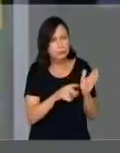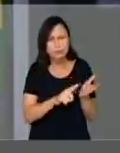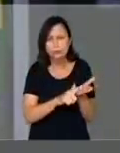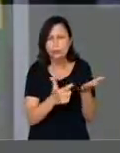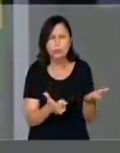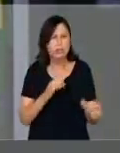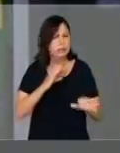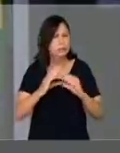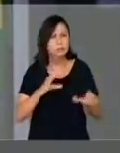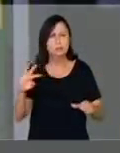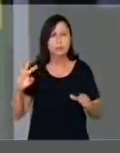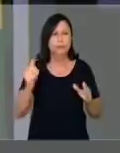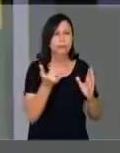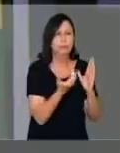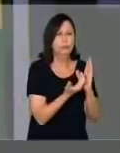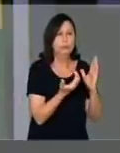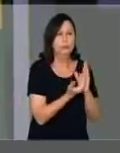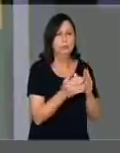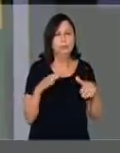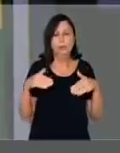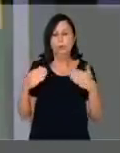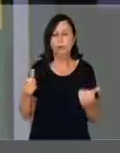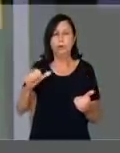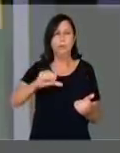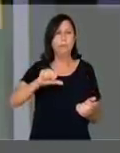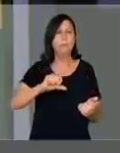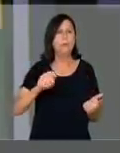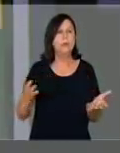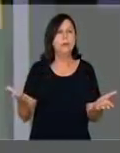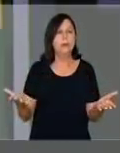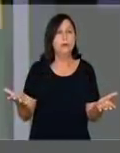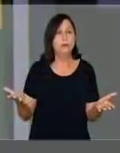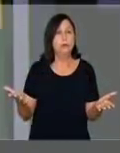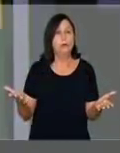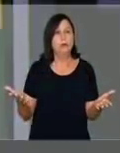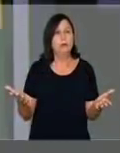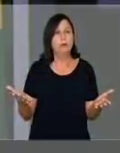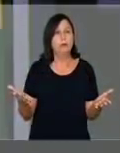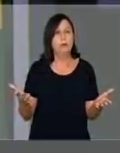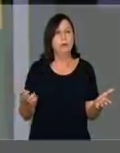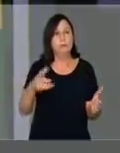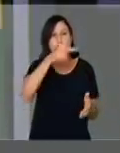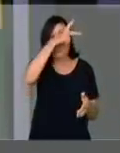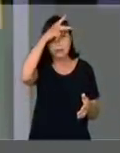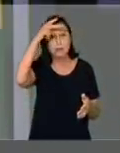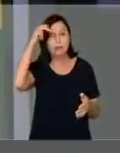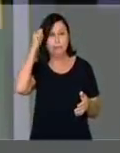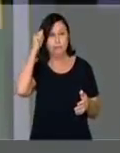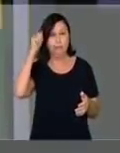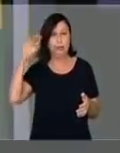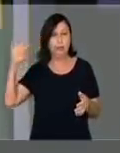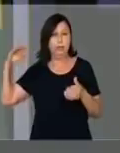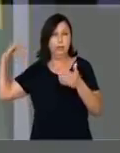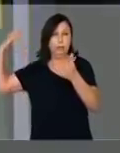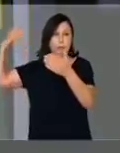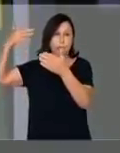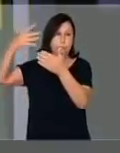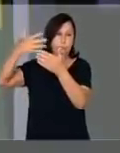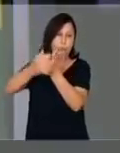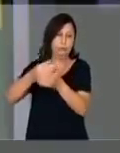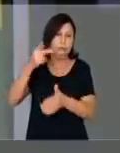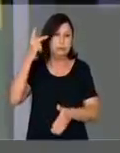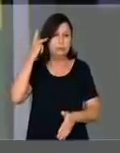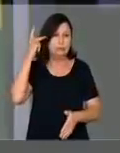e vê quem foi o pior, quem foi o pior prefeito da história de São Paulo.